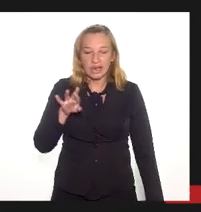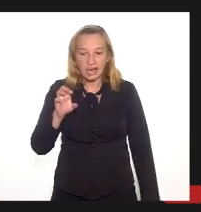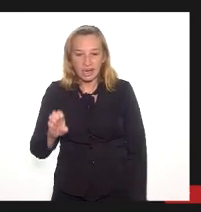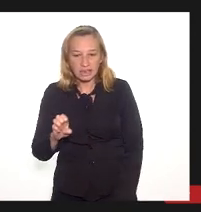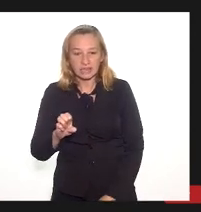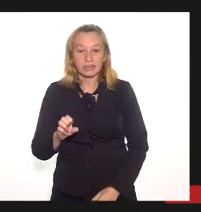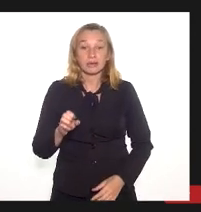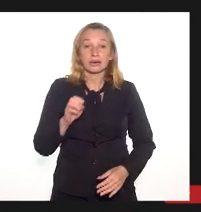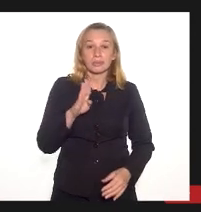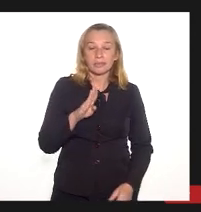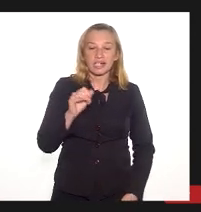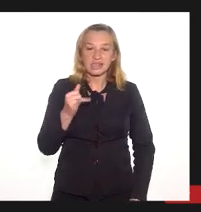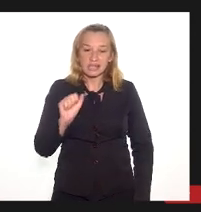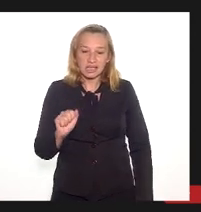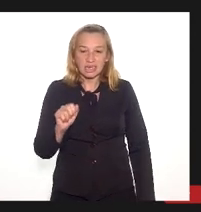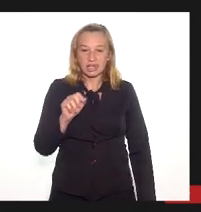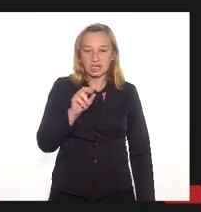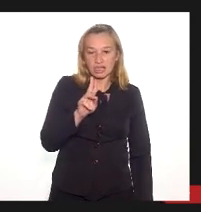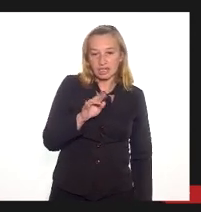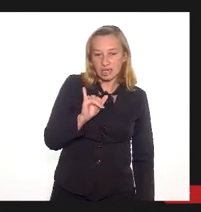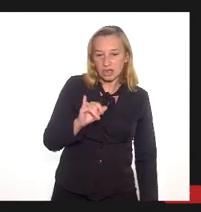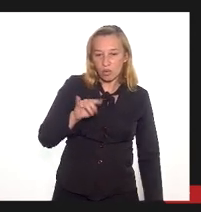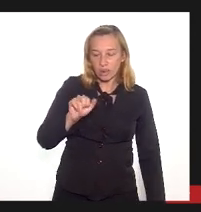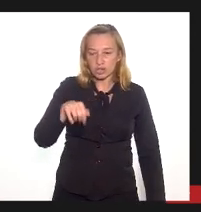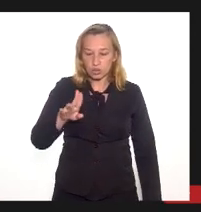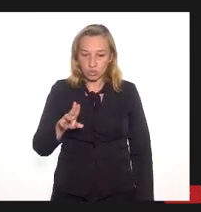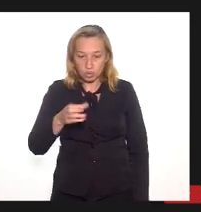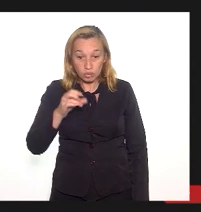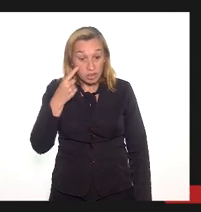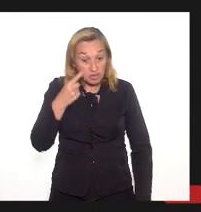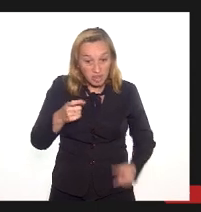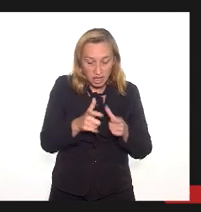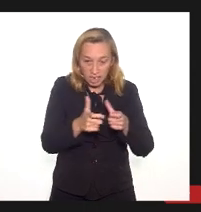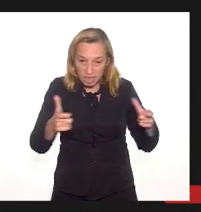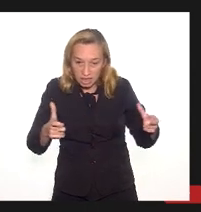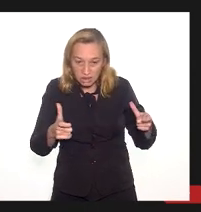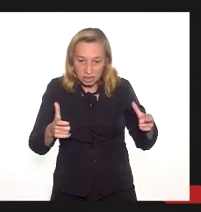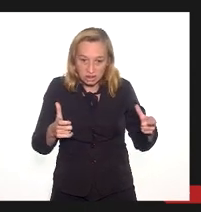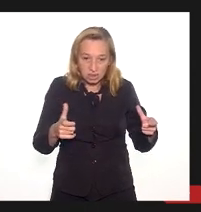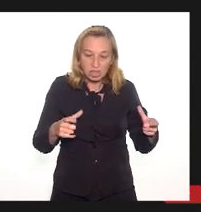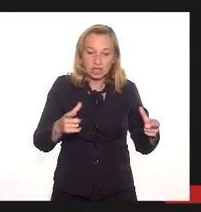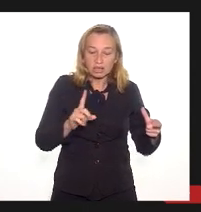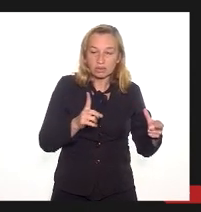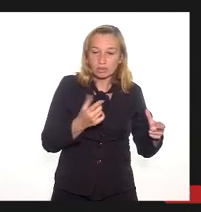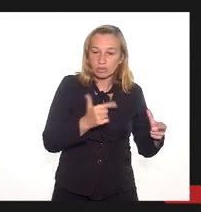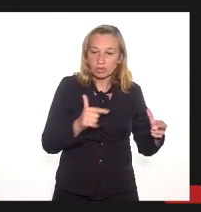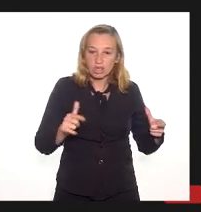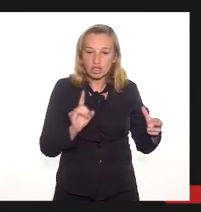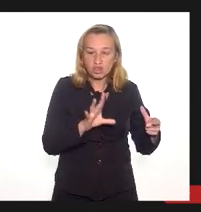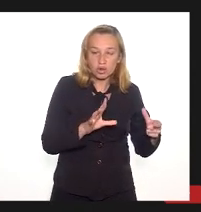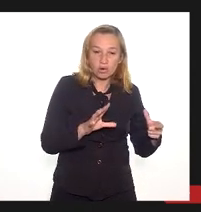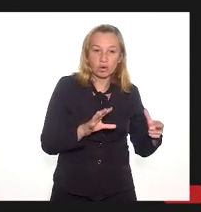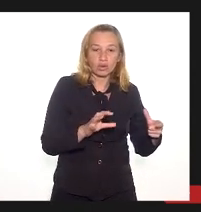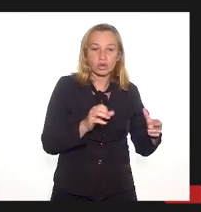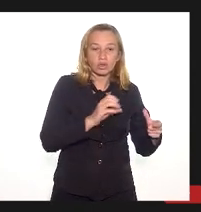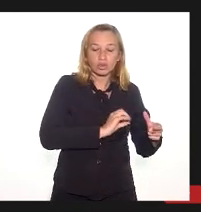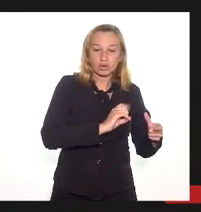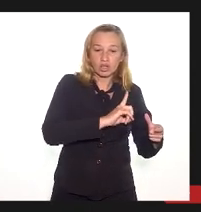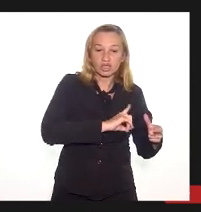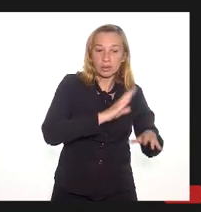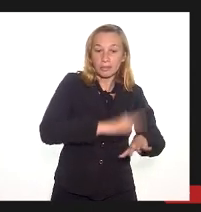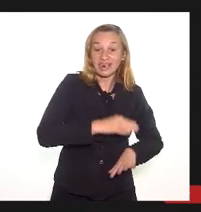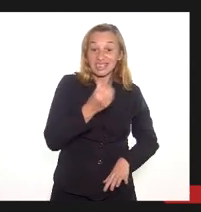Vejam que é uma bacia enorme, a bacia do Iguaçu do Sarapuí, que envolve não só o Duque de Caxias, mas seis cidades da Baixa da